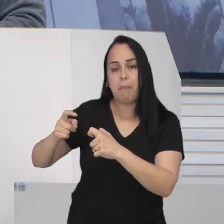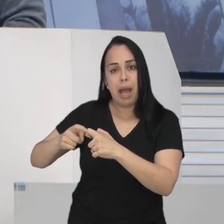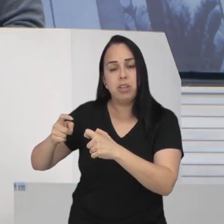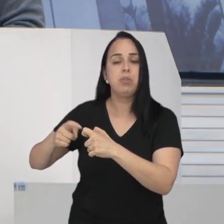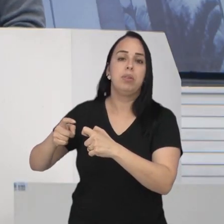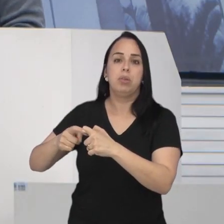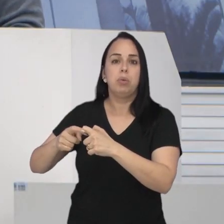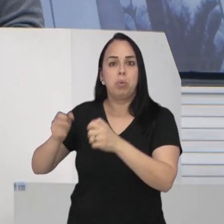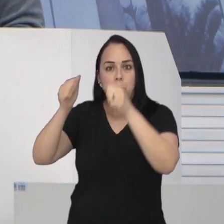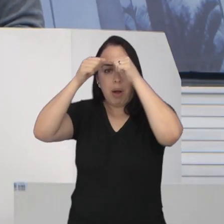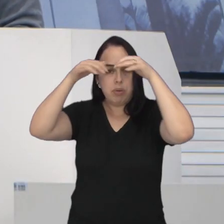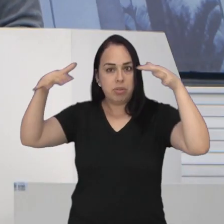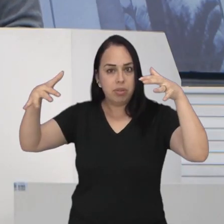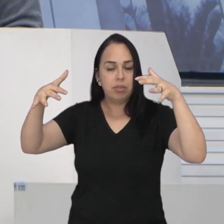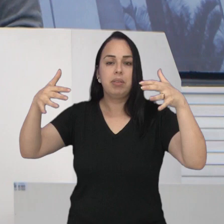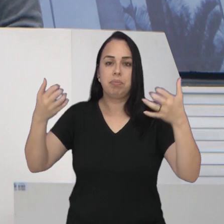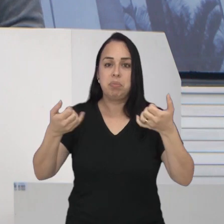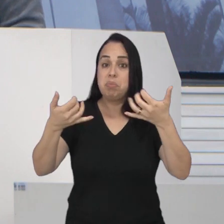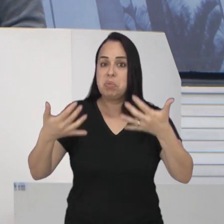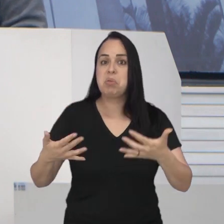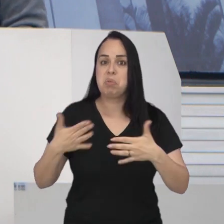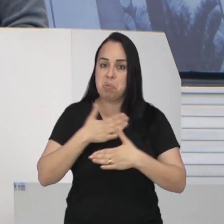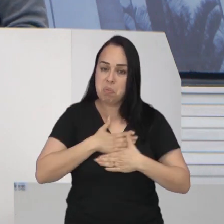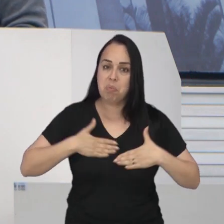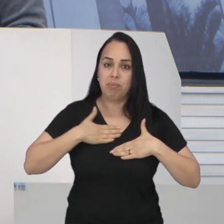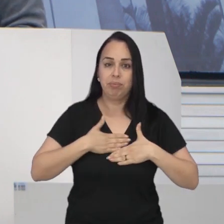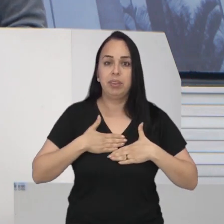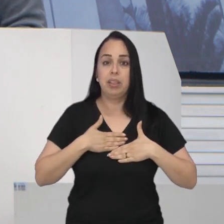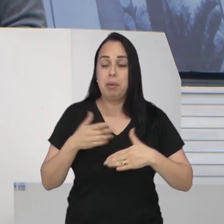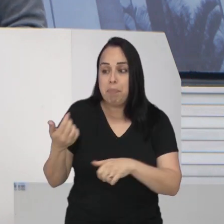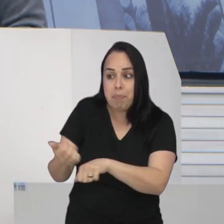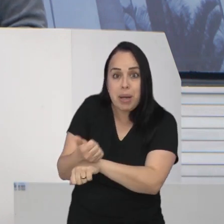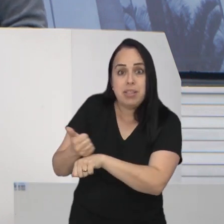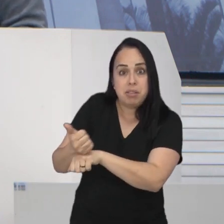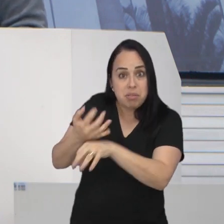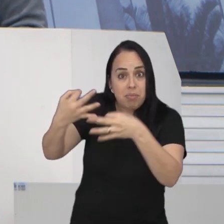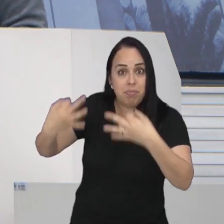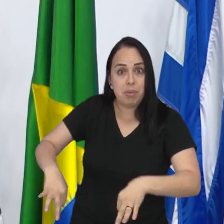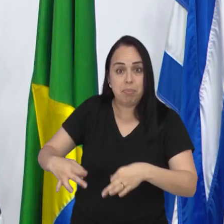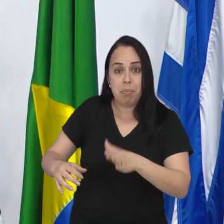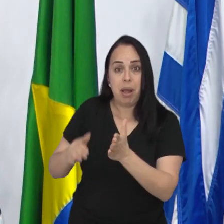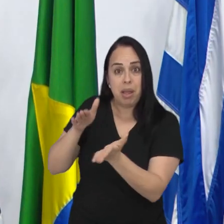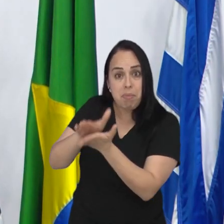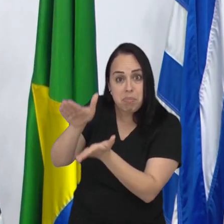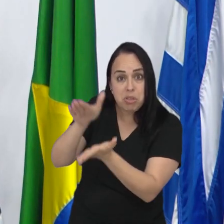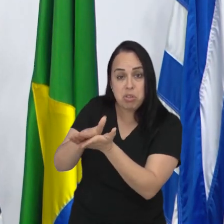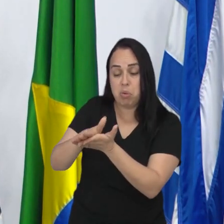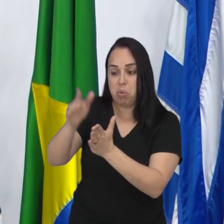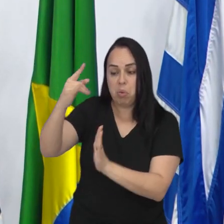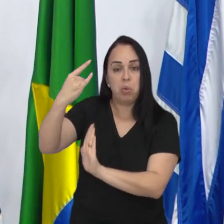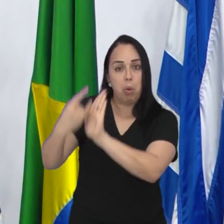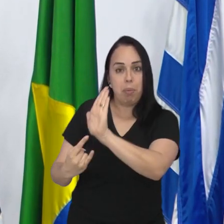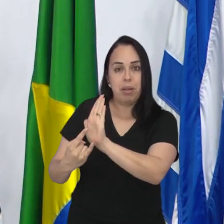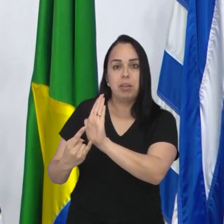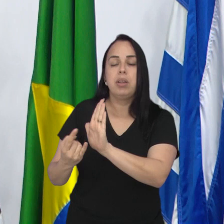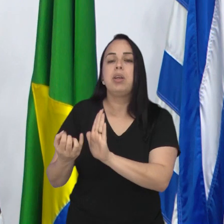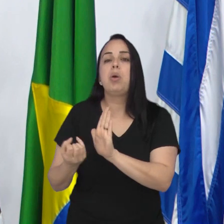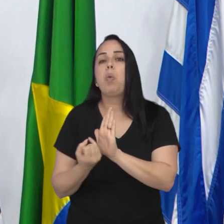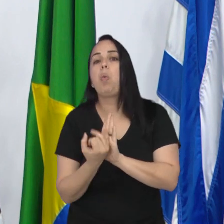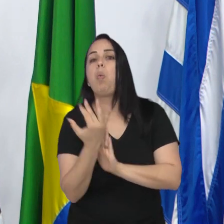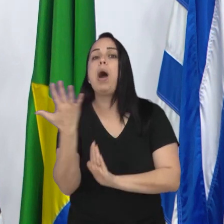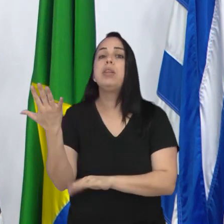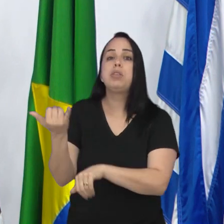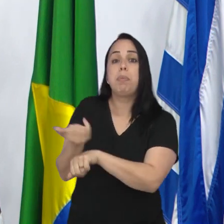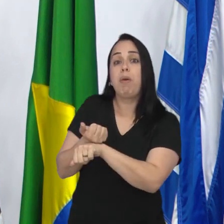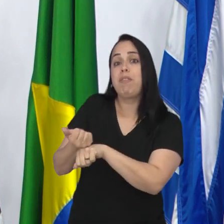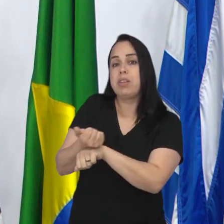Ainda assim, o parlamentar defendeu a necessidade de garantir especialistas adequados para a emissão do documento e questionou